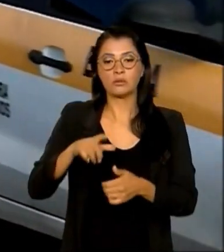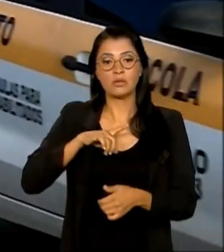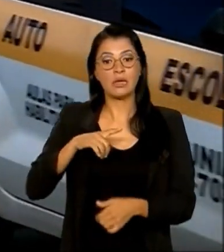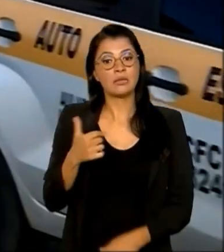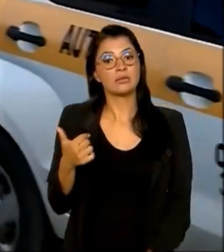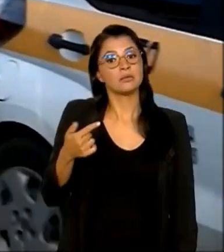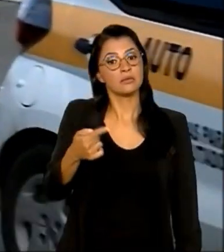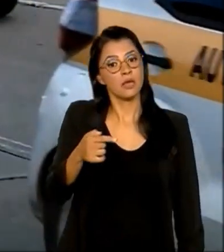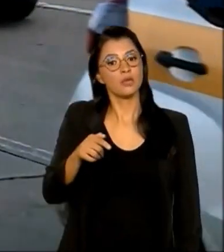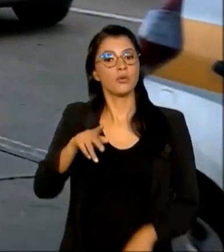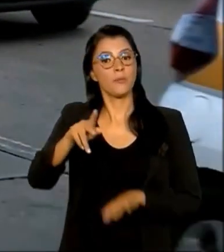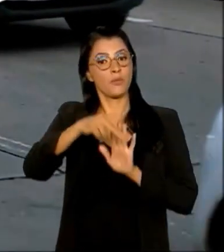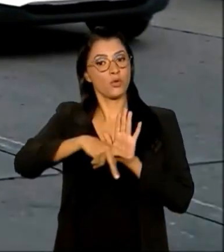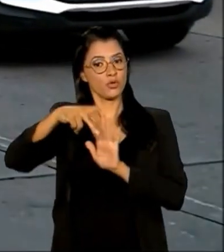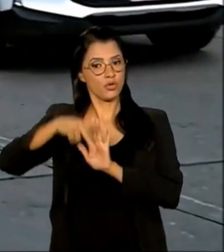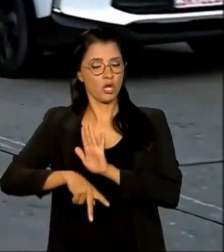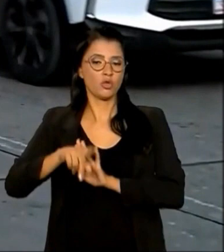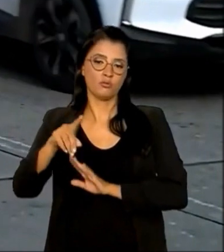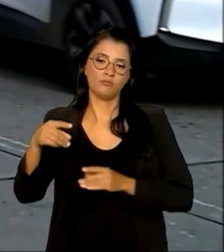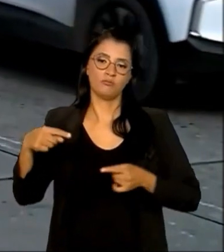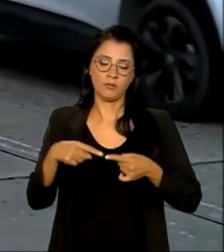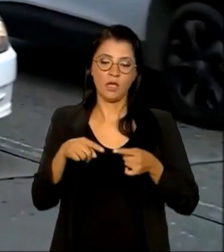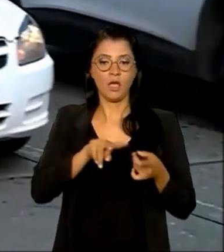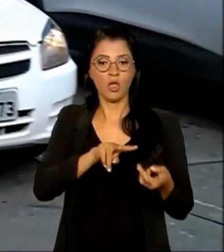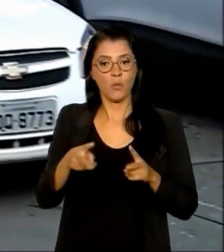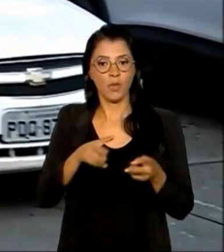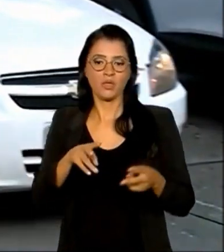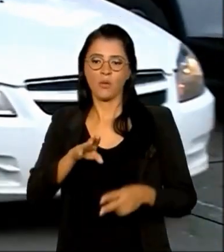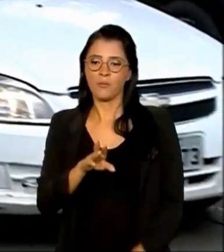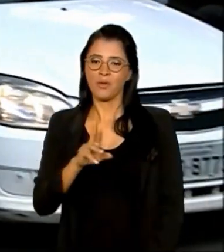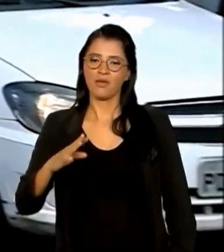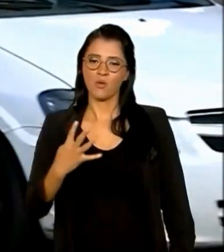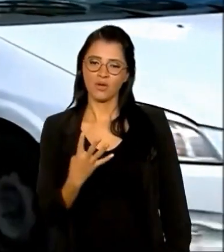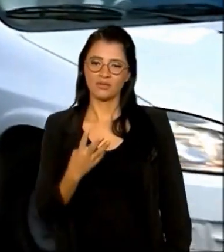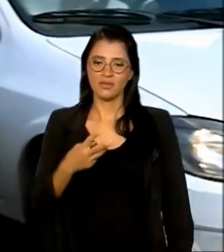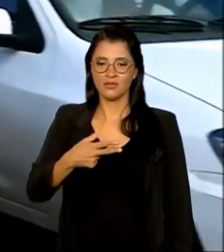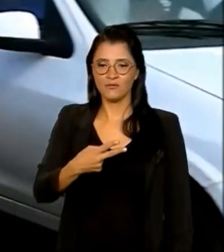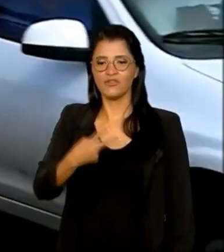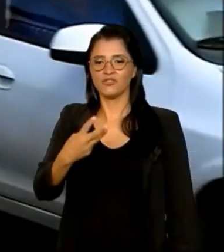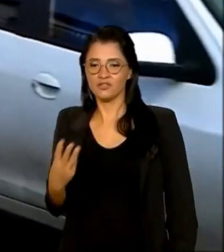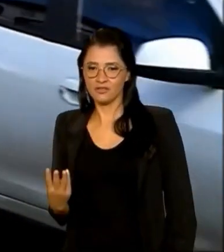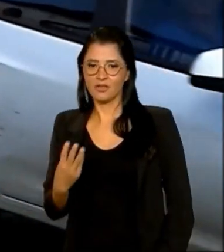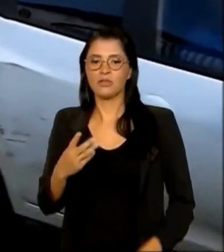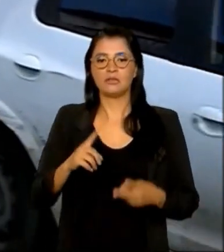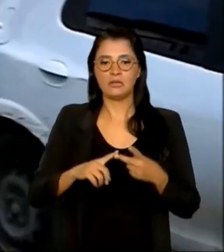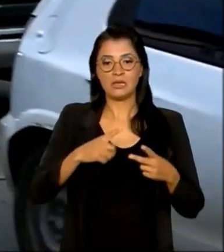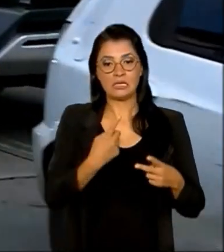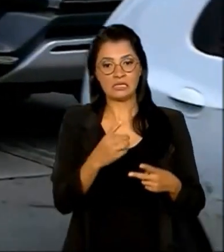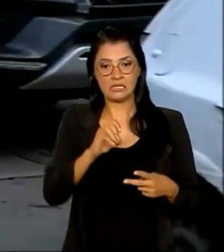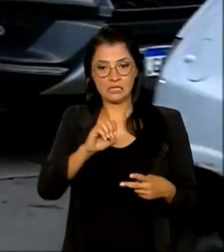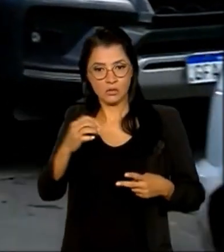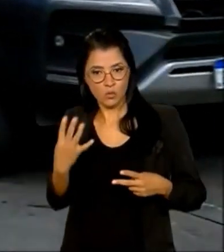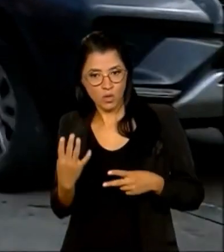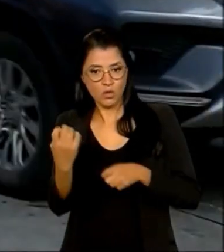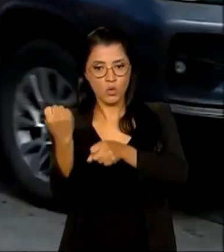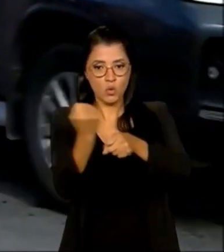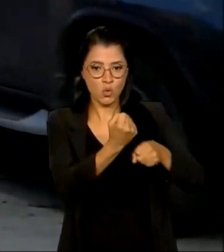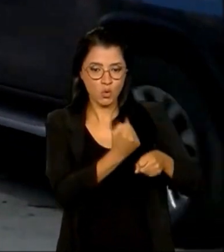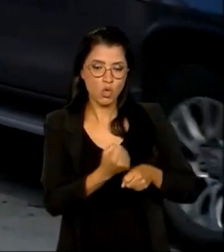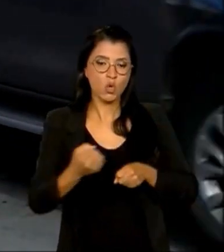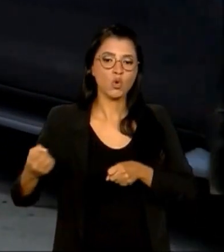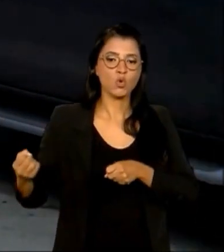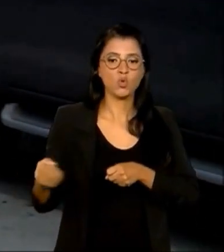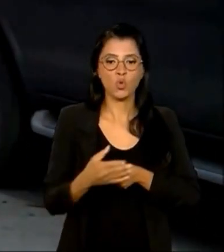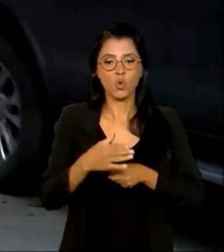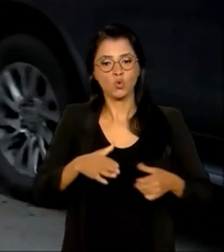projetos, entre eles a duplicação das BR-423 e 104 e a construção do novo